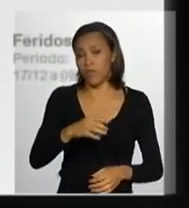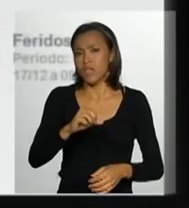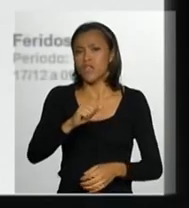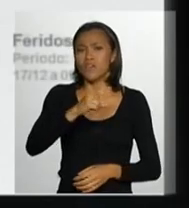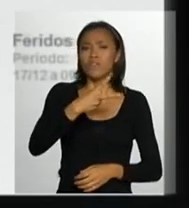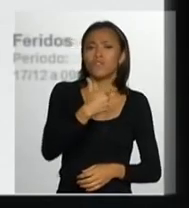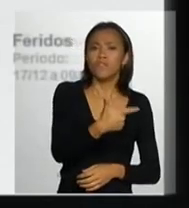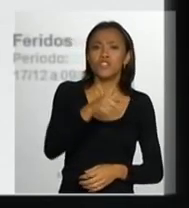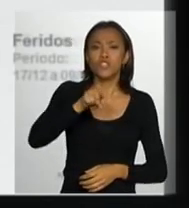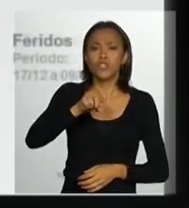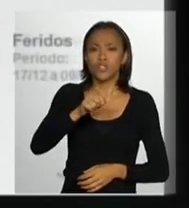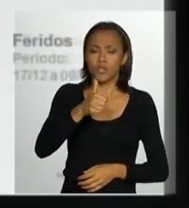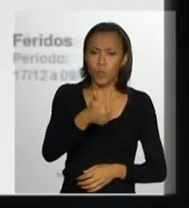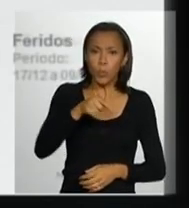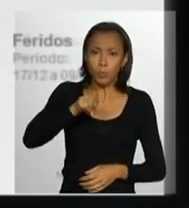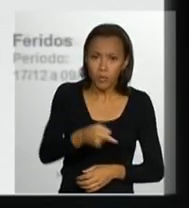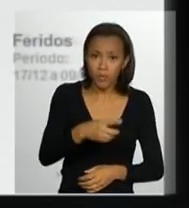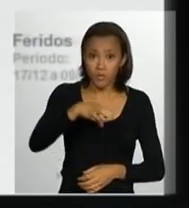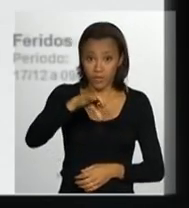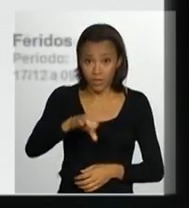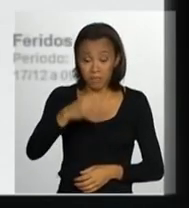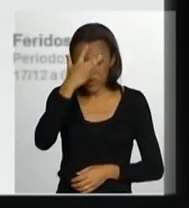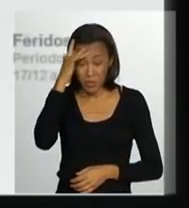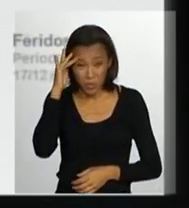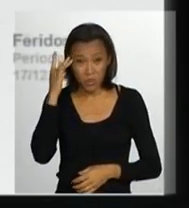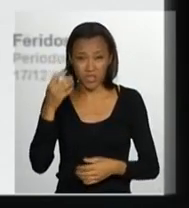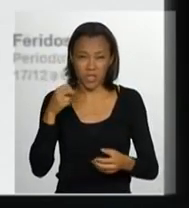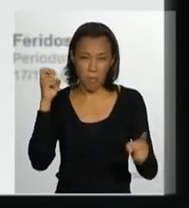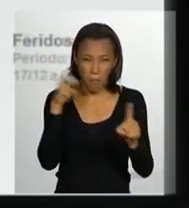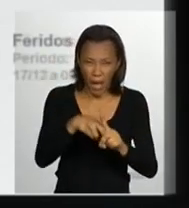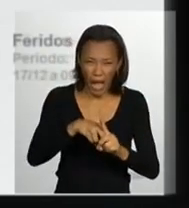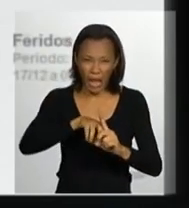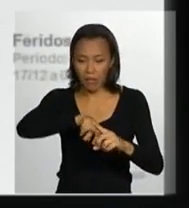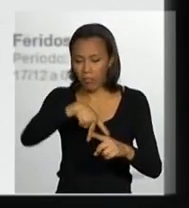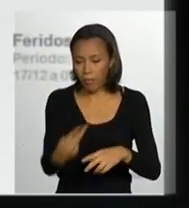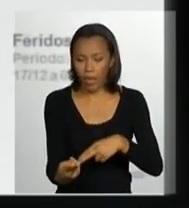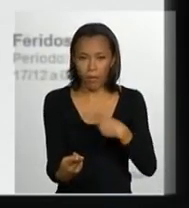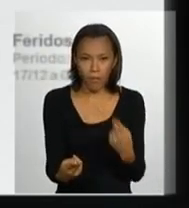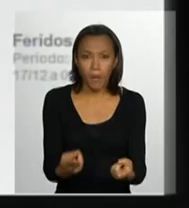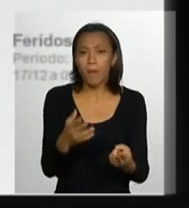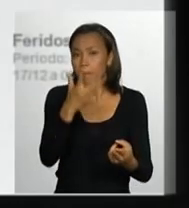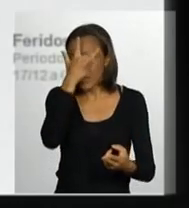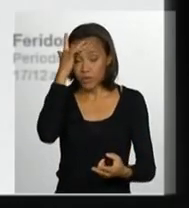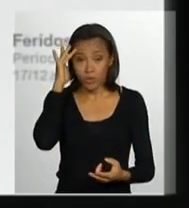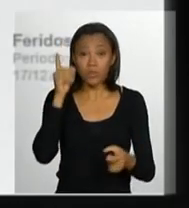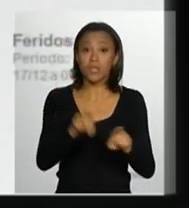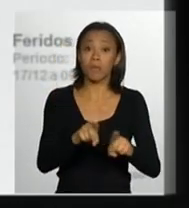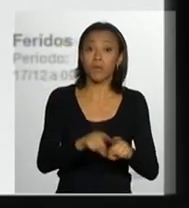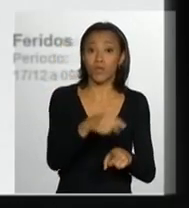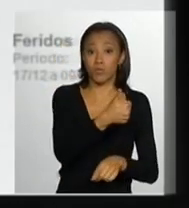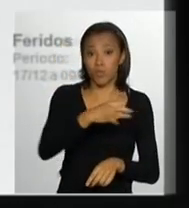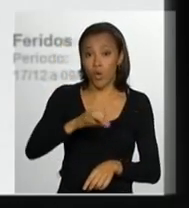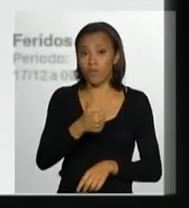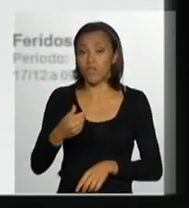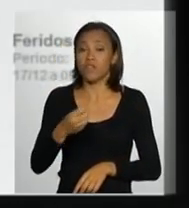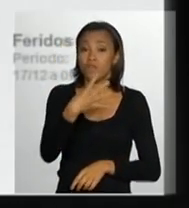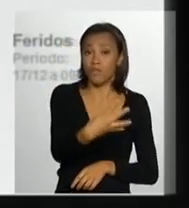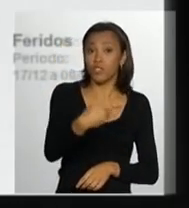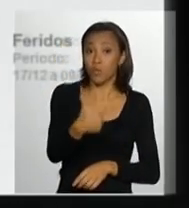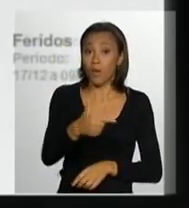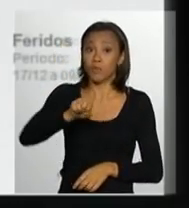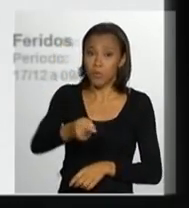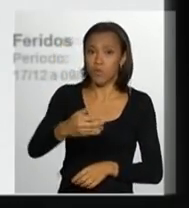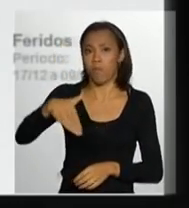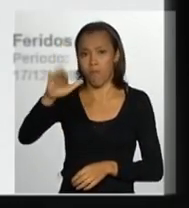.664 pessoas feridas em acidentes de trânsito. 2009 e 2010, 24.534